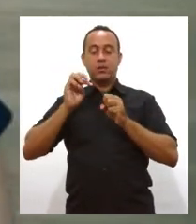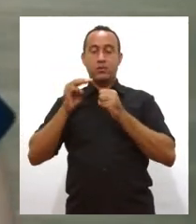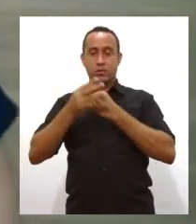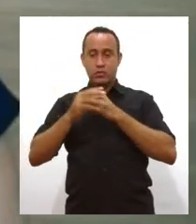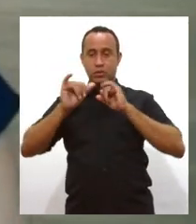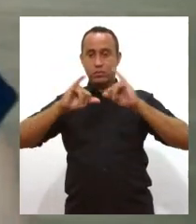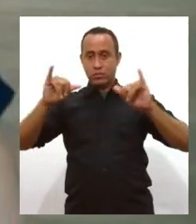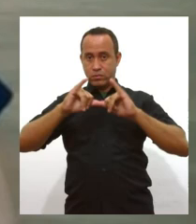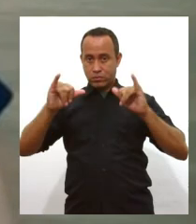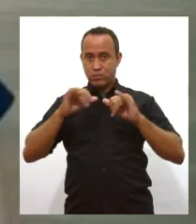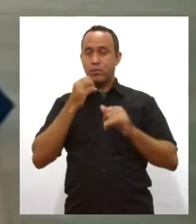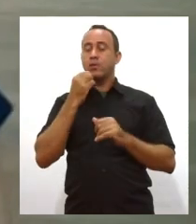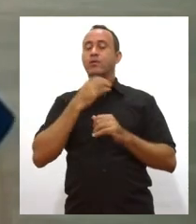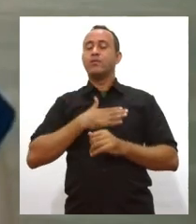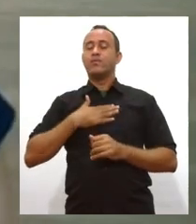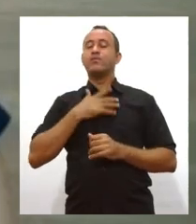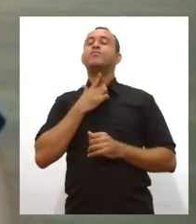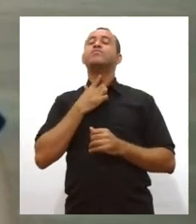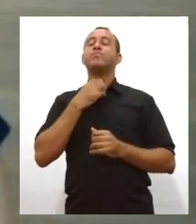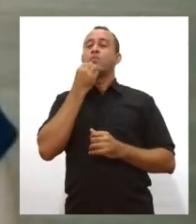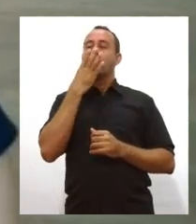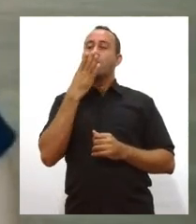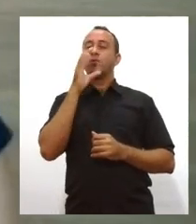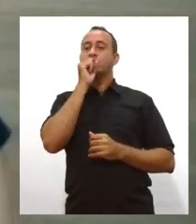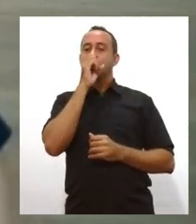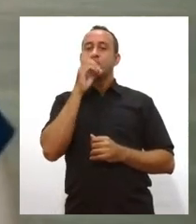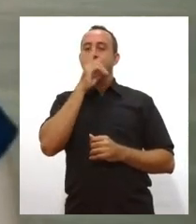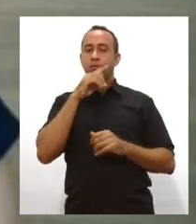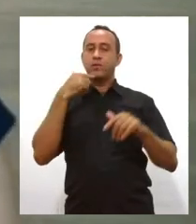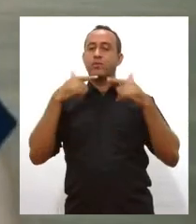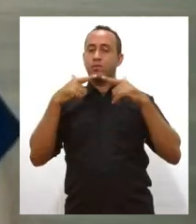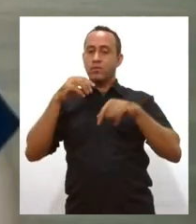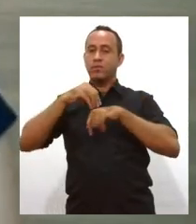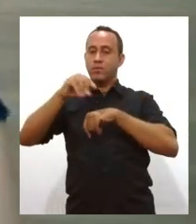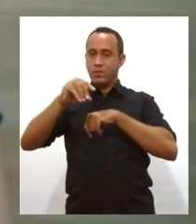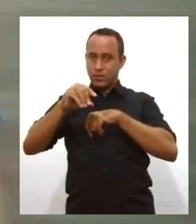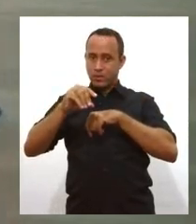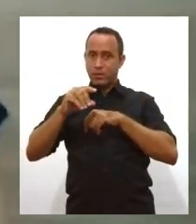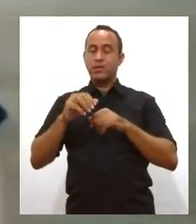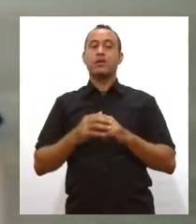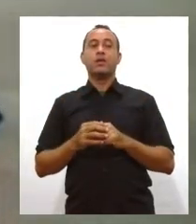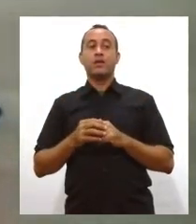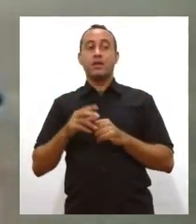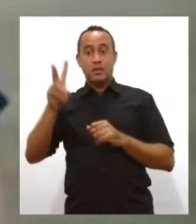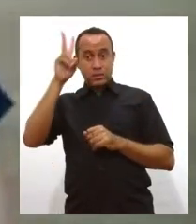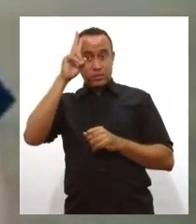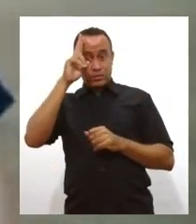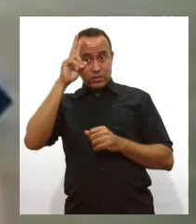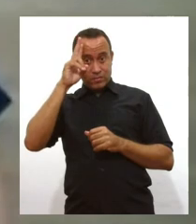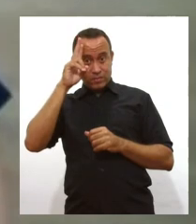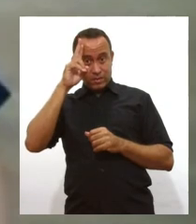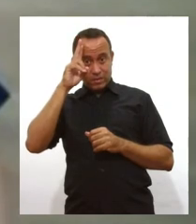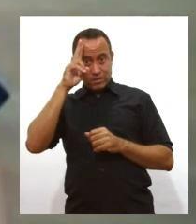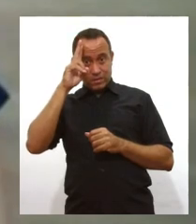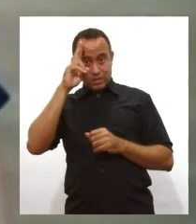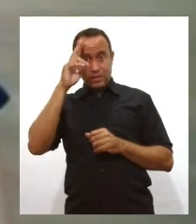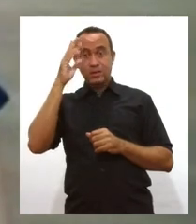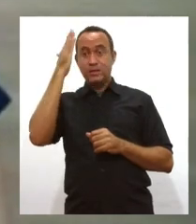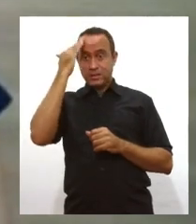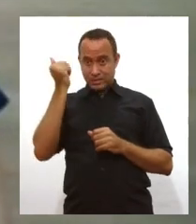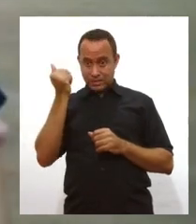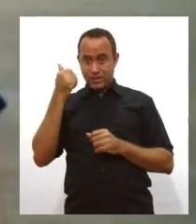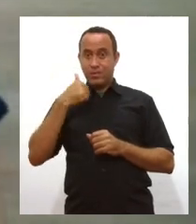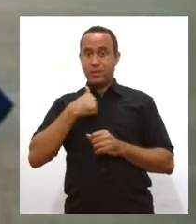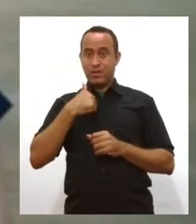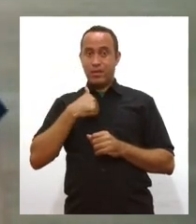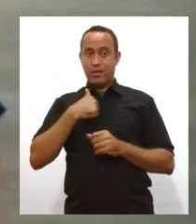Eu desejo um bom fim de semana para todos vocês. Lembrando que amanhã tem notícias no Alesi Notícia. E segunda-feira, já sabe, tem aí